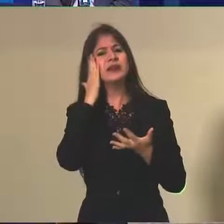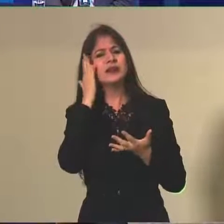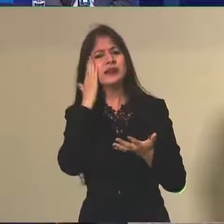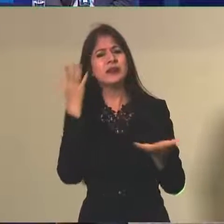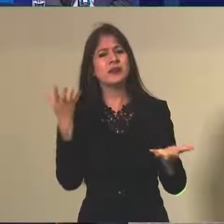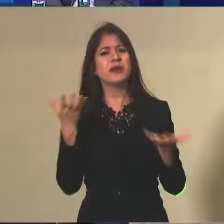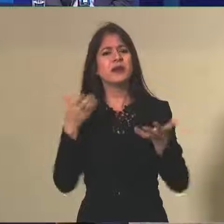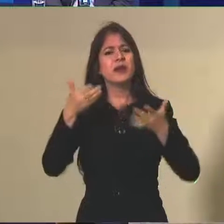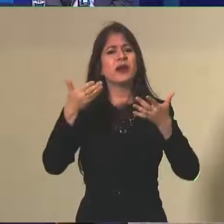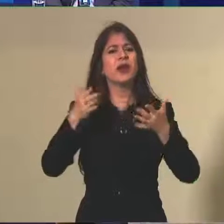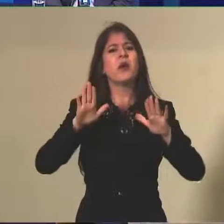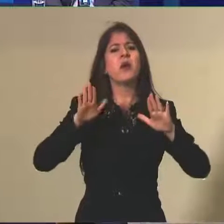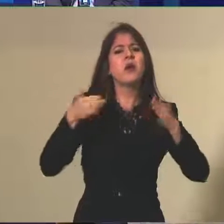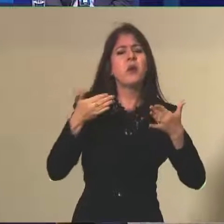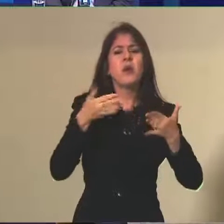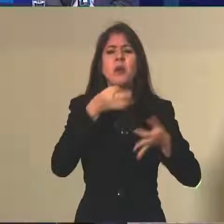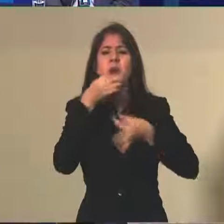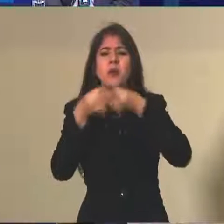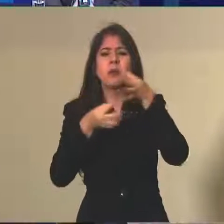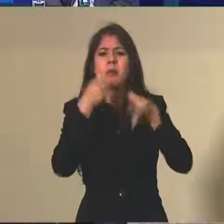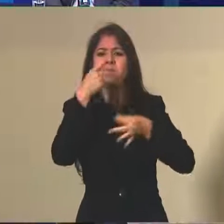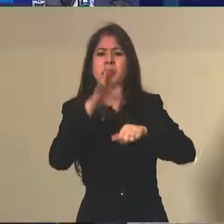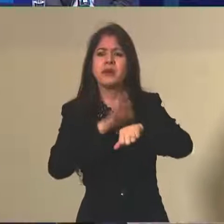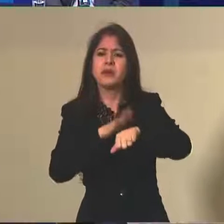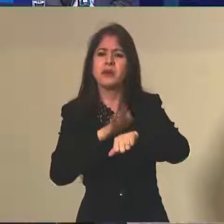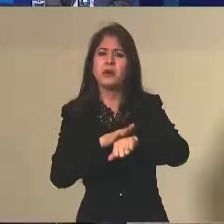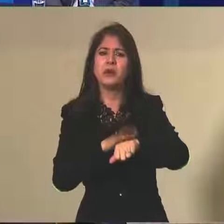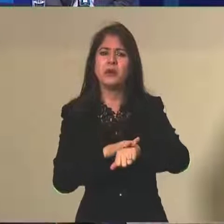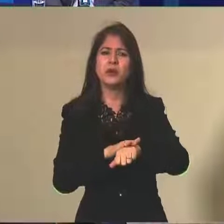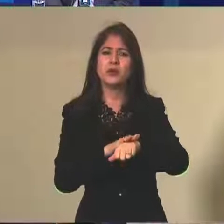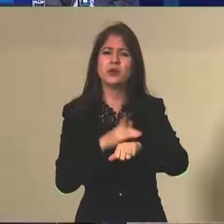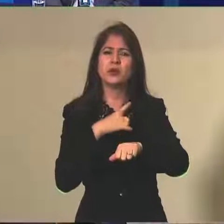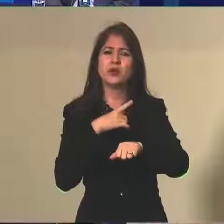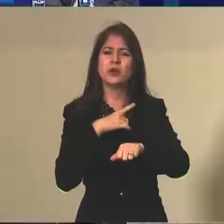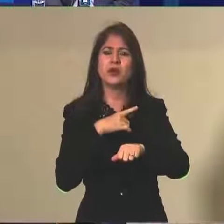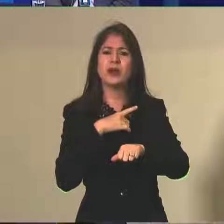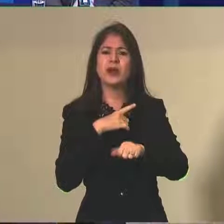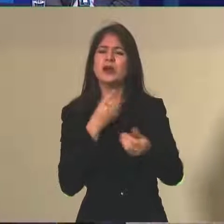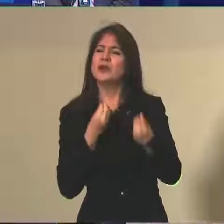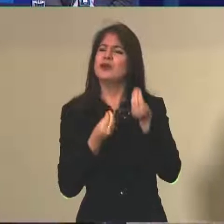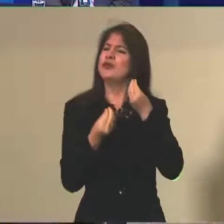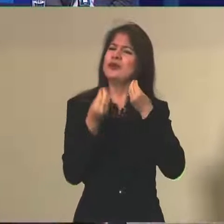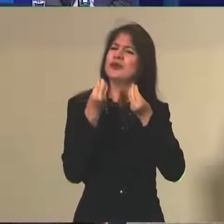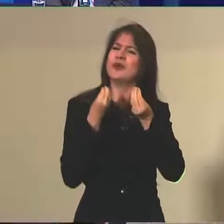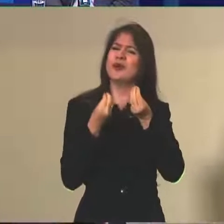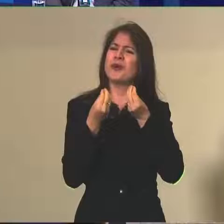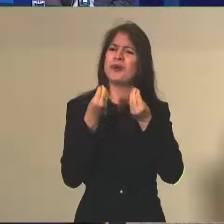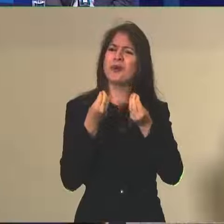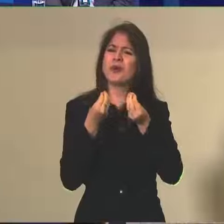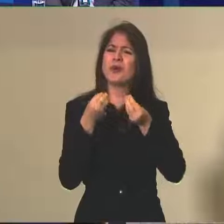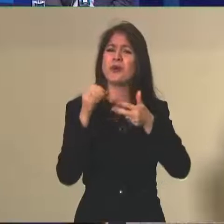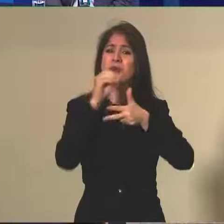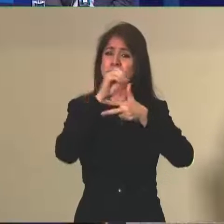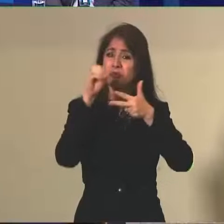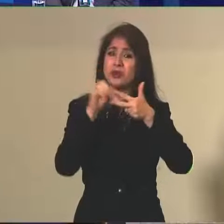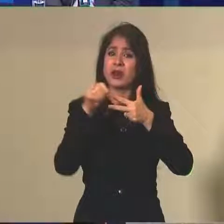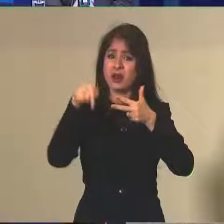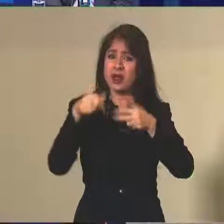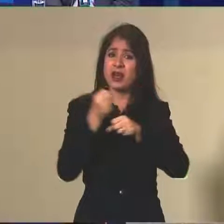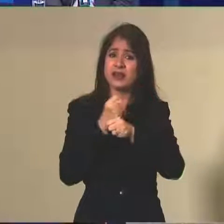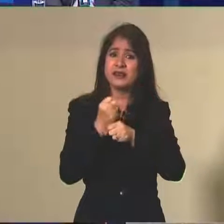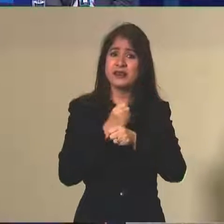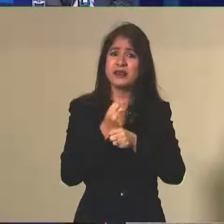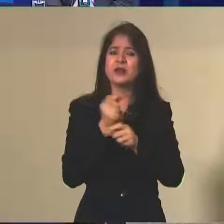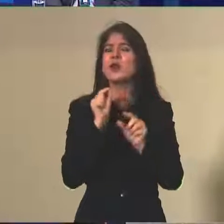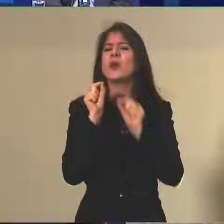a análise que o senhor faz em relação a essa, as abordagens do Enem neste ano, o que que de